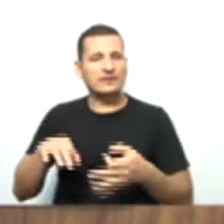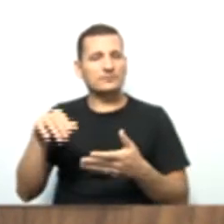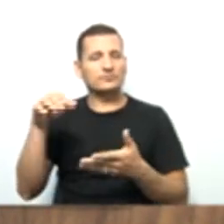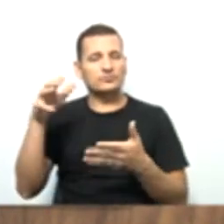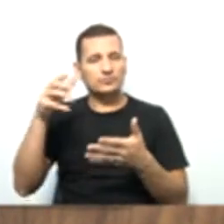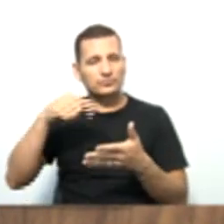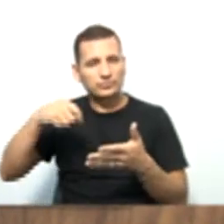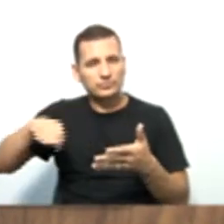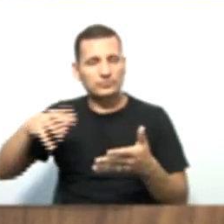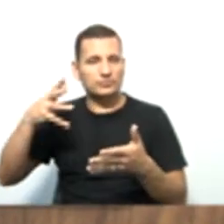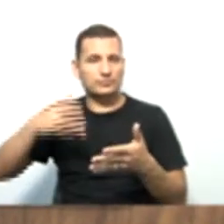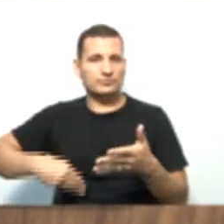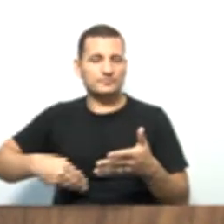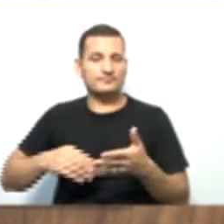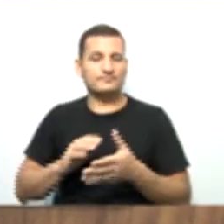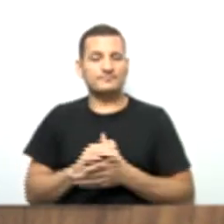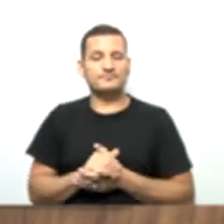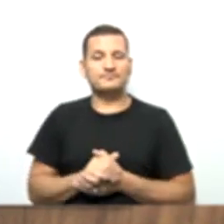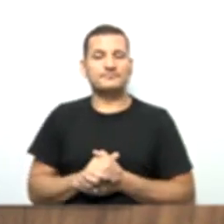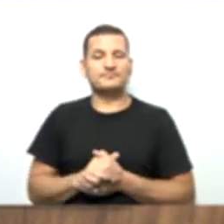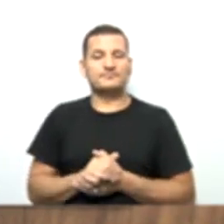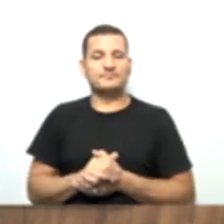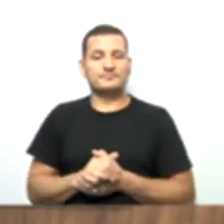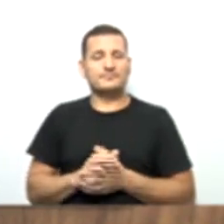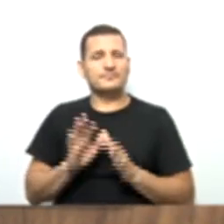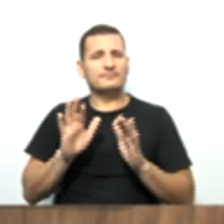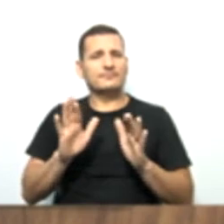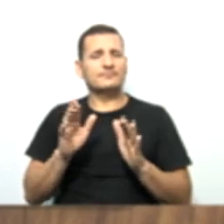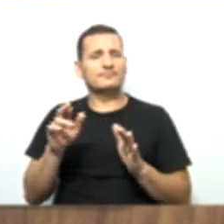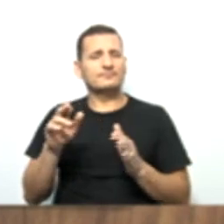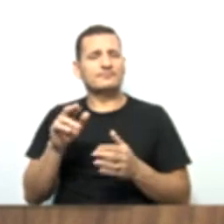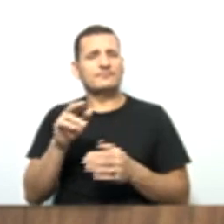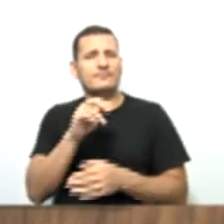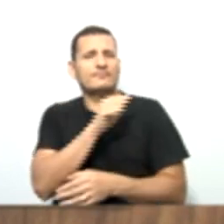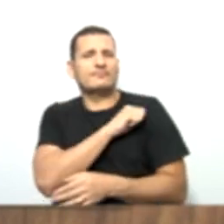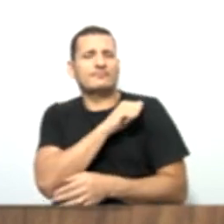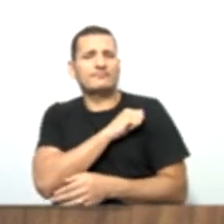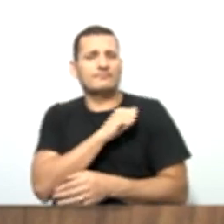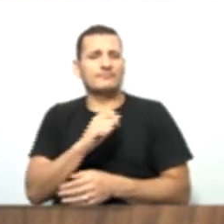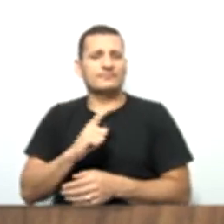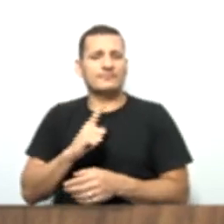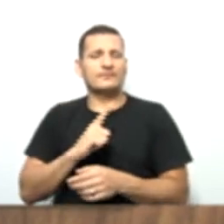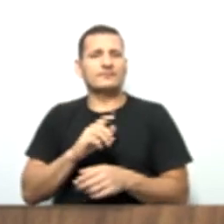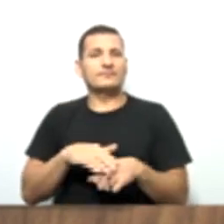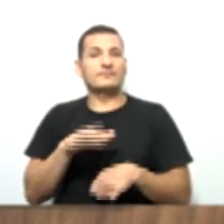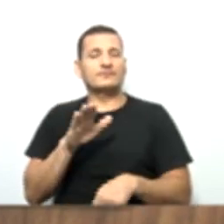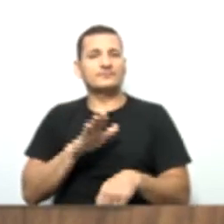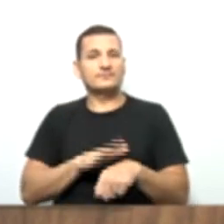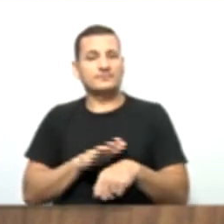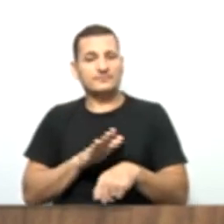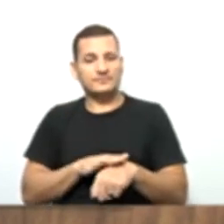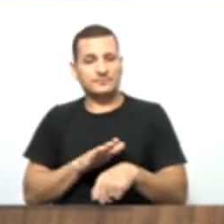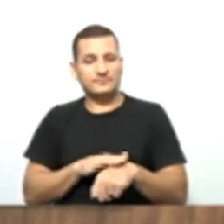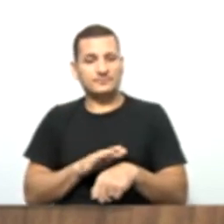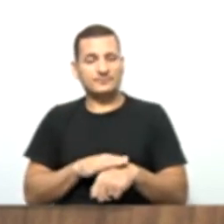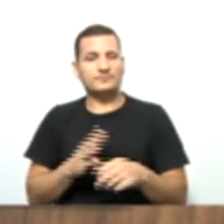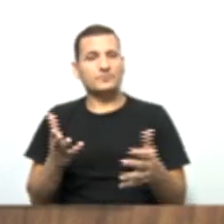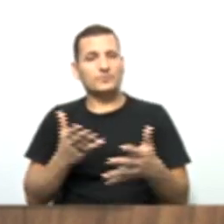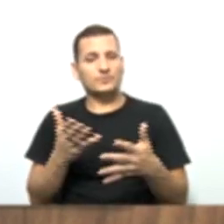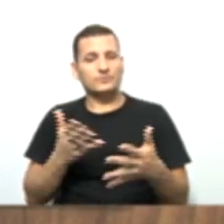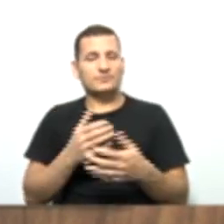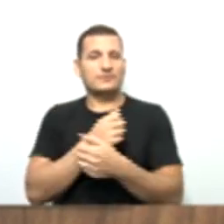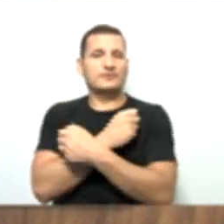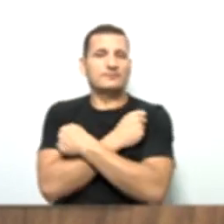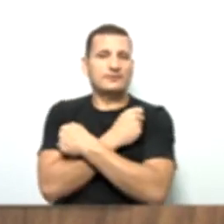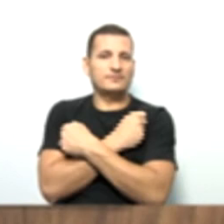Mas, professora, para que os alunos possam ter mais tempo para fazer a sua avaliação, hoje os abraços vai ser